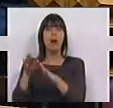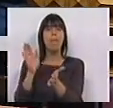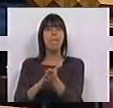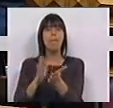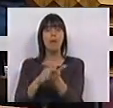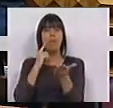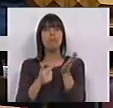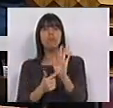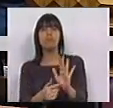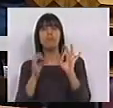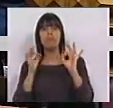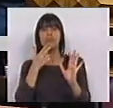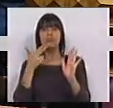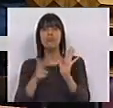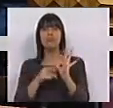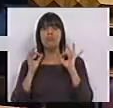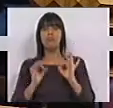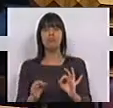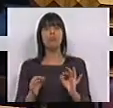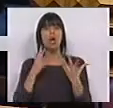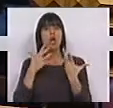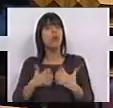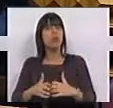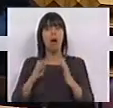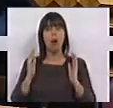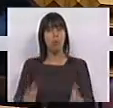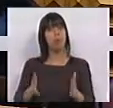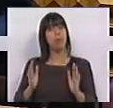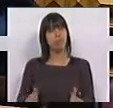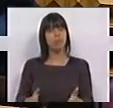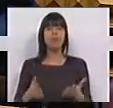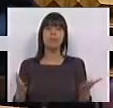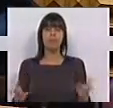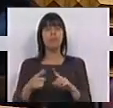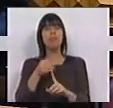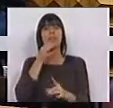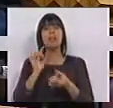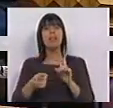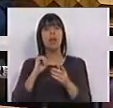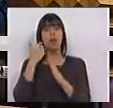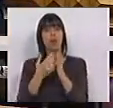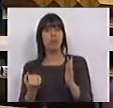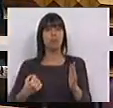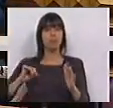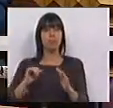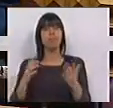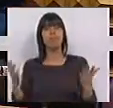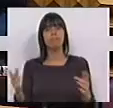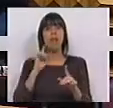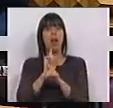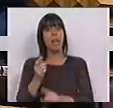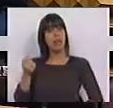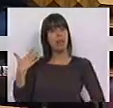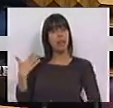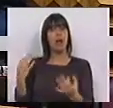prova, com efetividade e sem margem para dúvidas. Mas falando de inconstitucionalidades, ainda